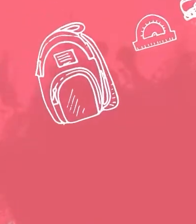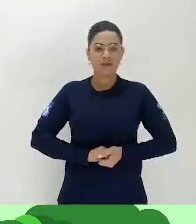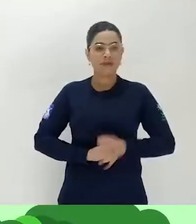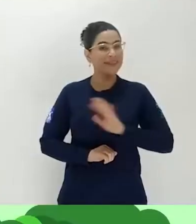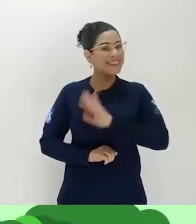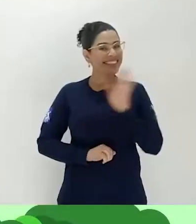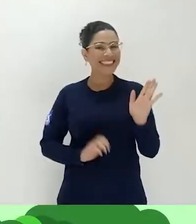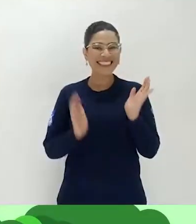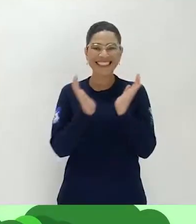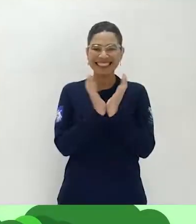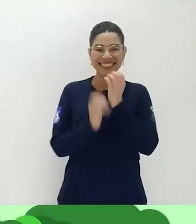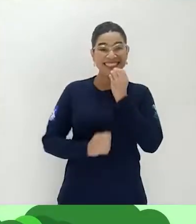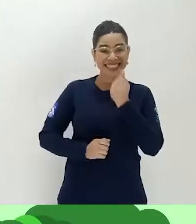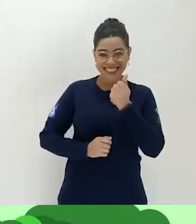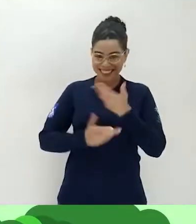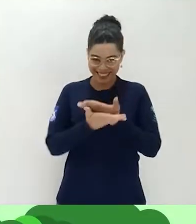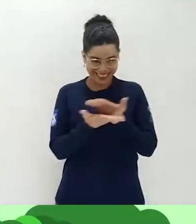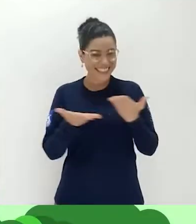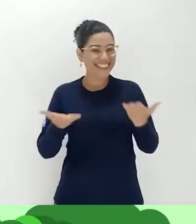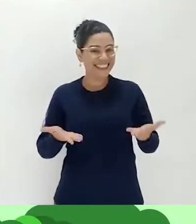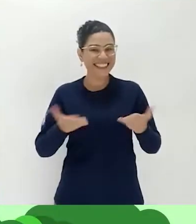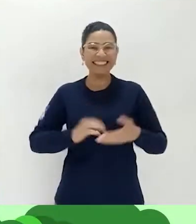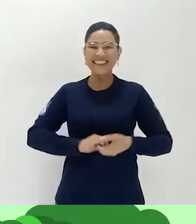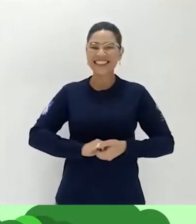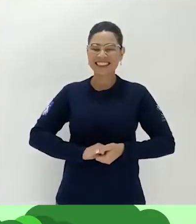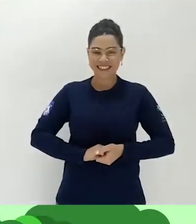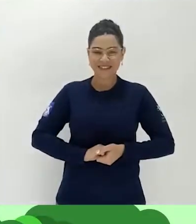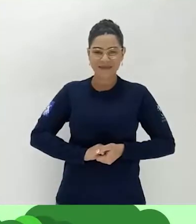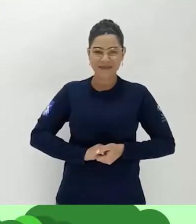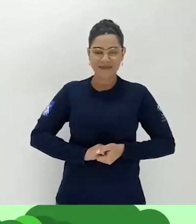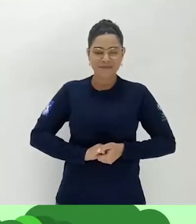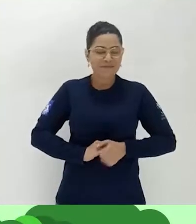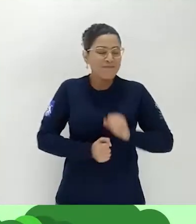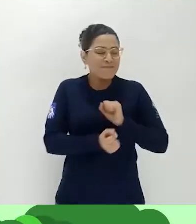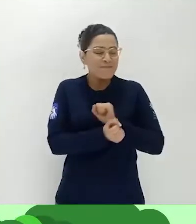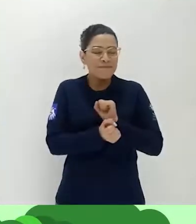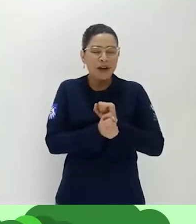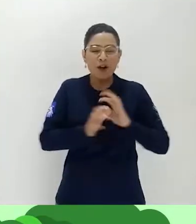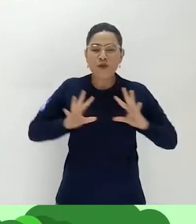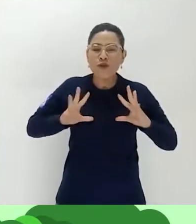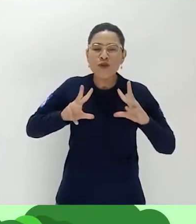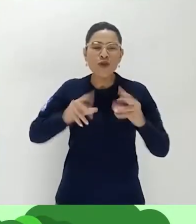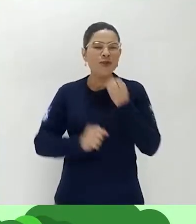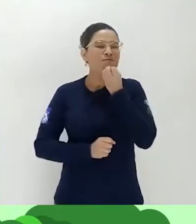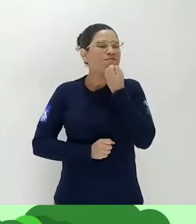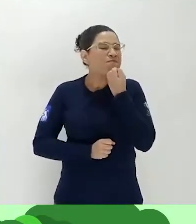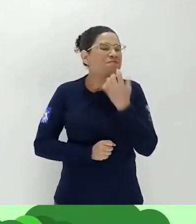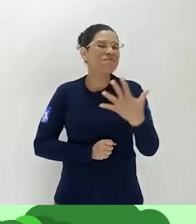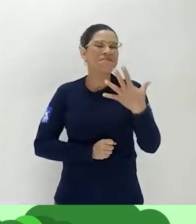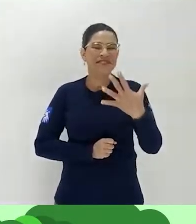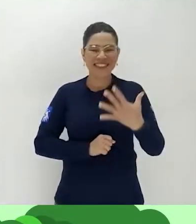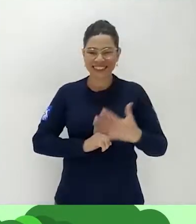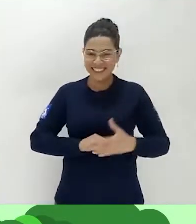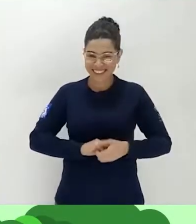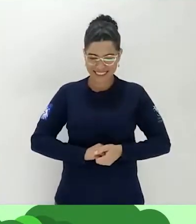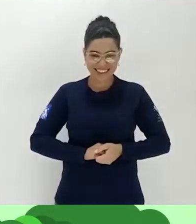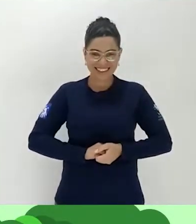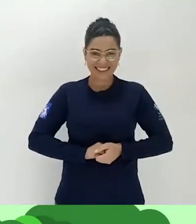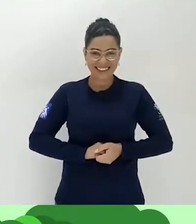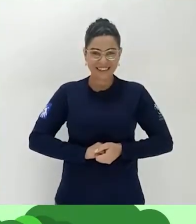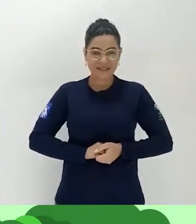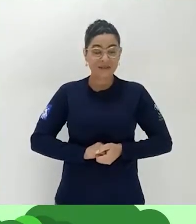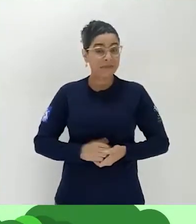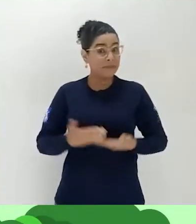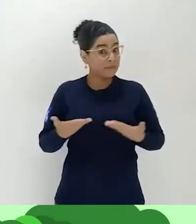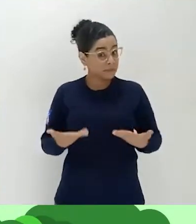Olá pessoal, tudo bem com vocês? Eu espero que vocês estejam bem, muito bem,